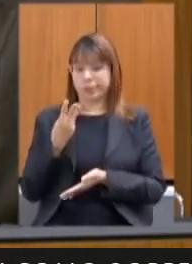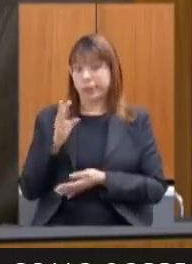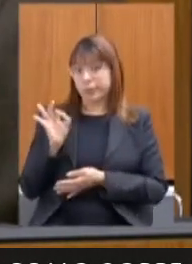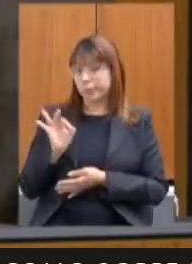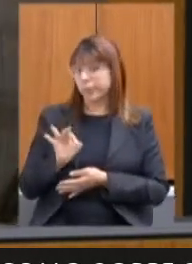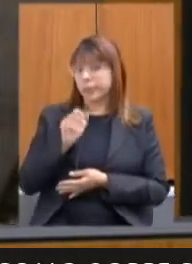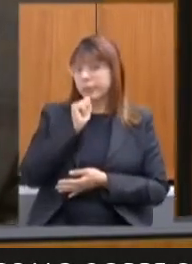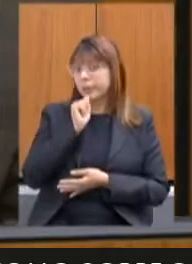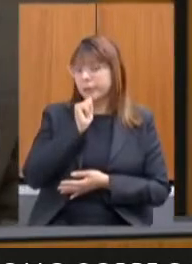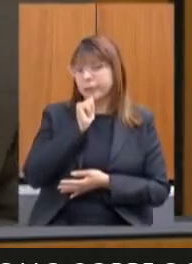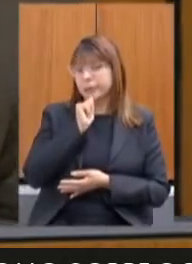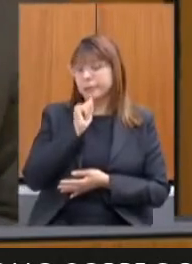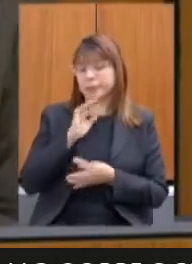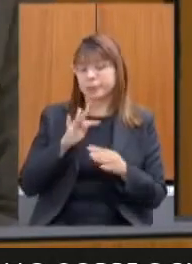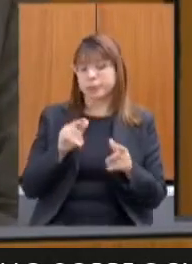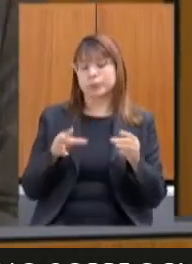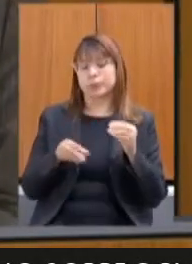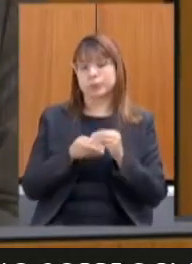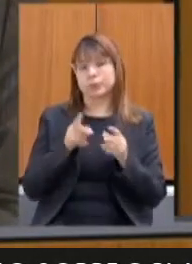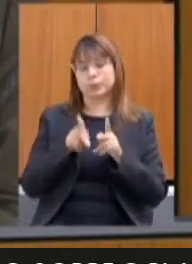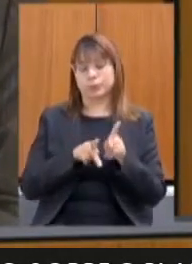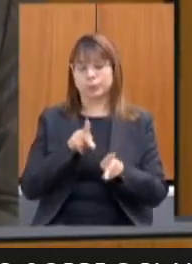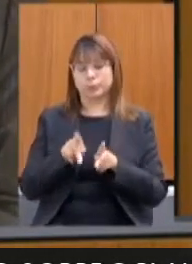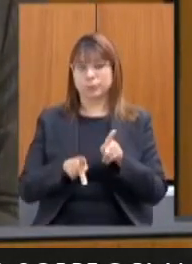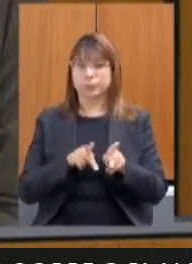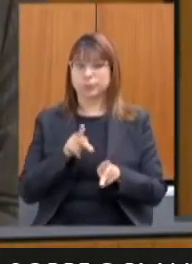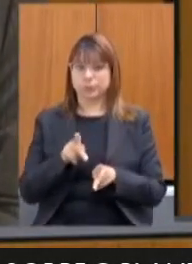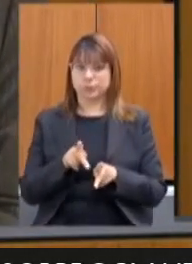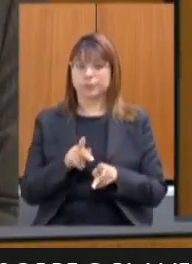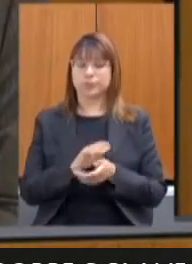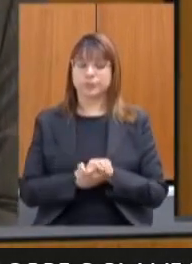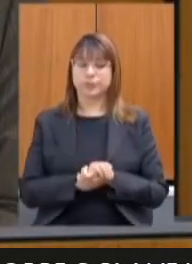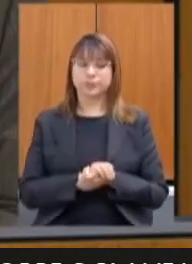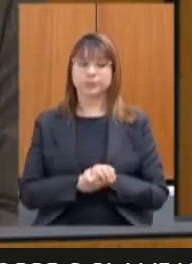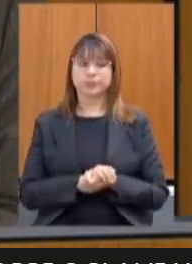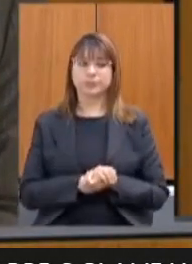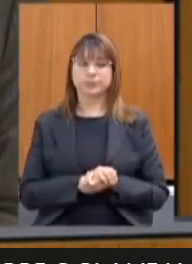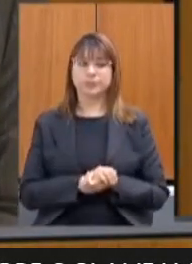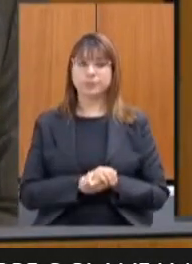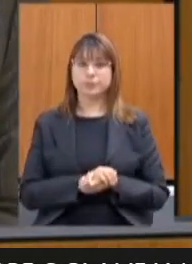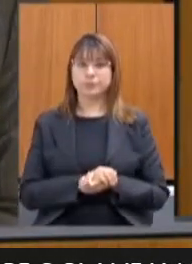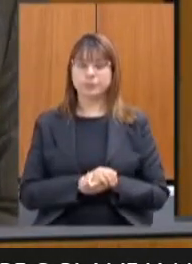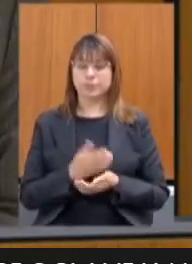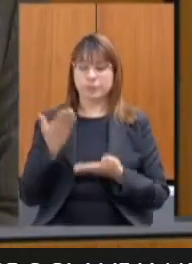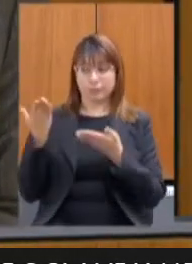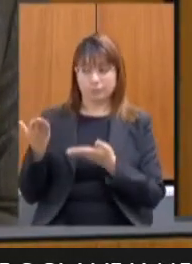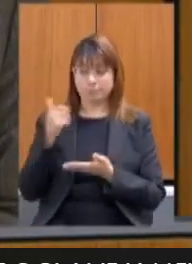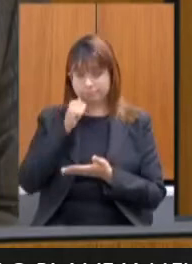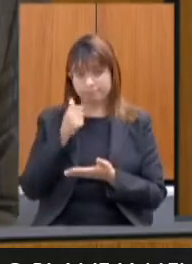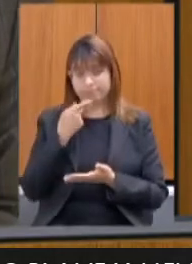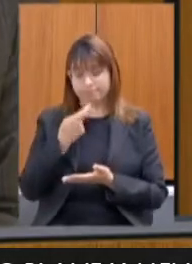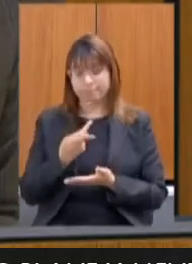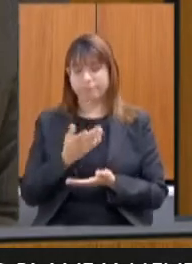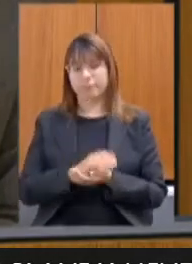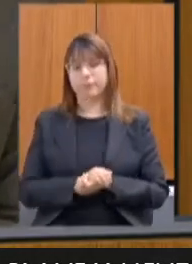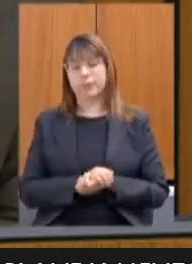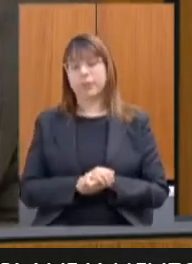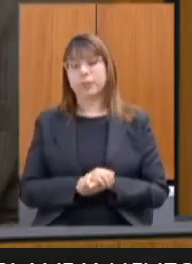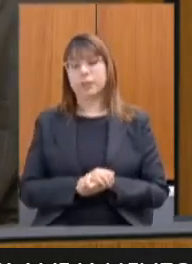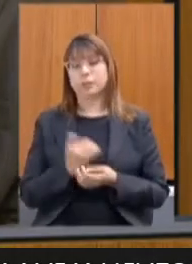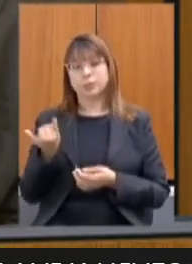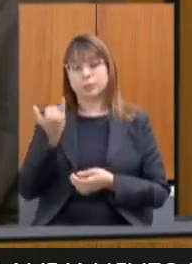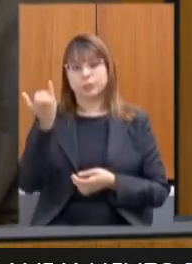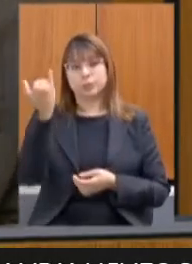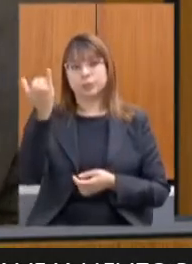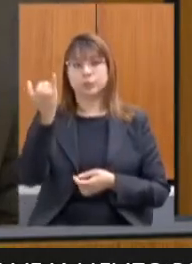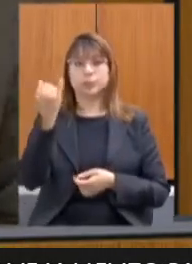das emendas populares e como vossa excelência falou a importância das emendas